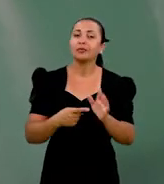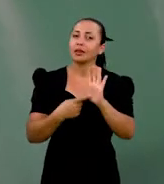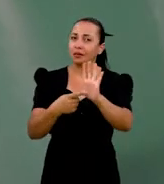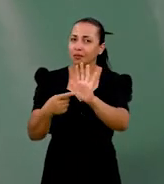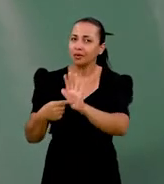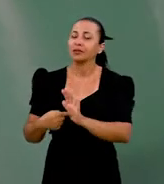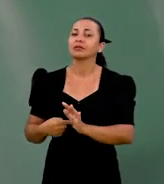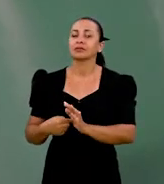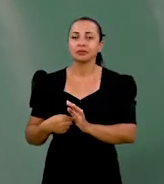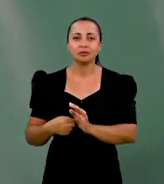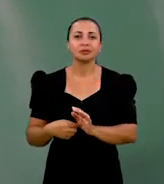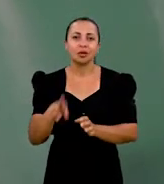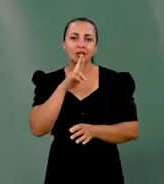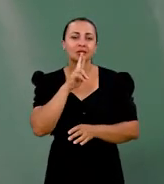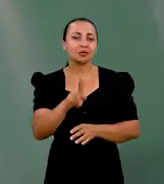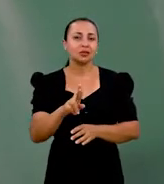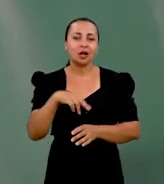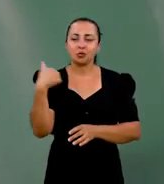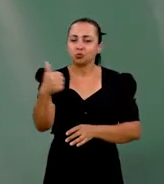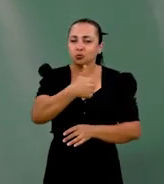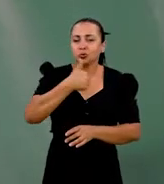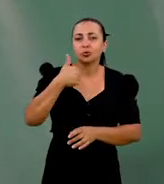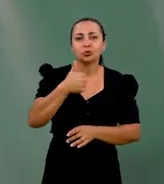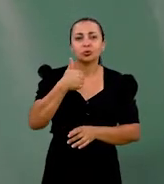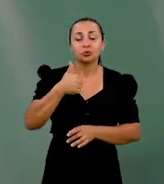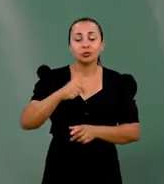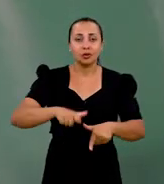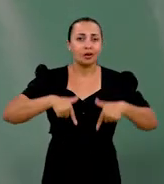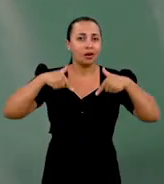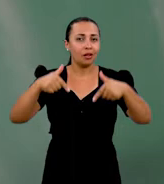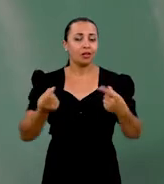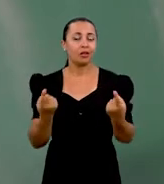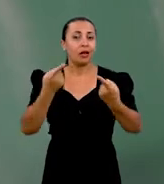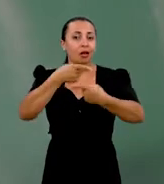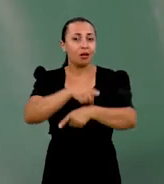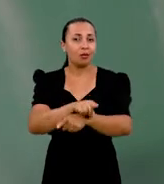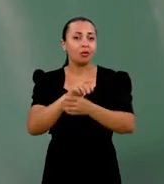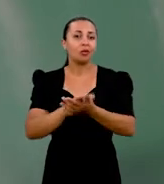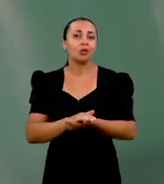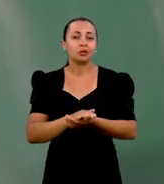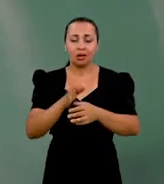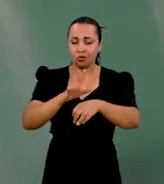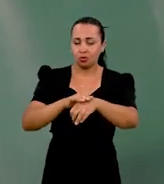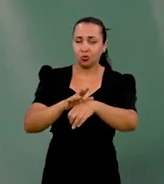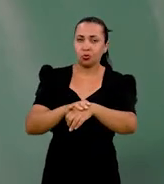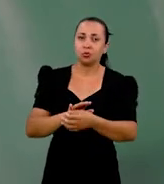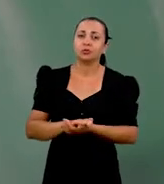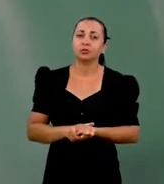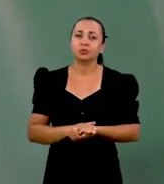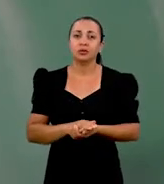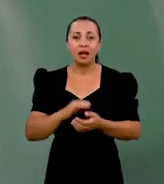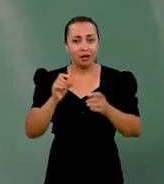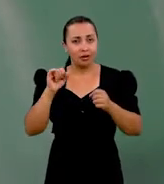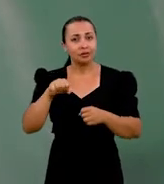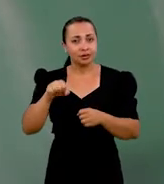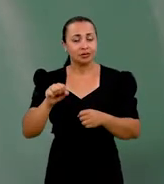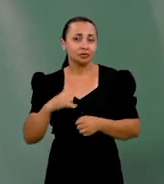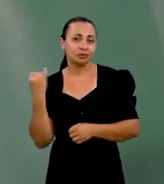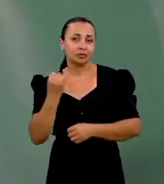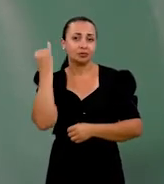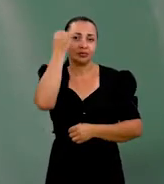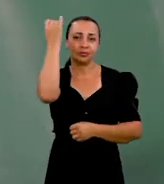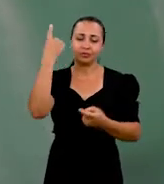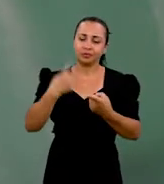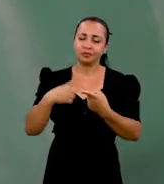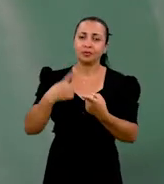se mostrando e mostrando resultados positivos no combate a essas doenças. Isso é